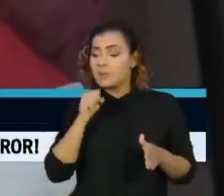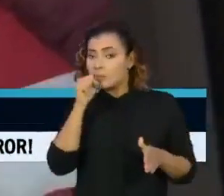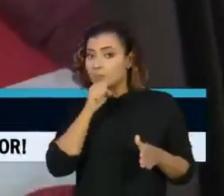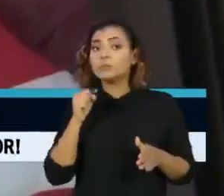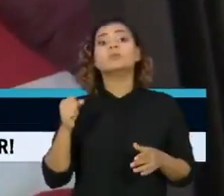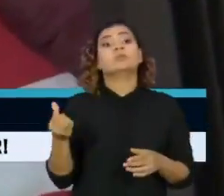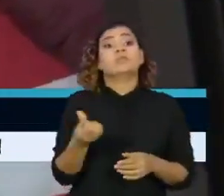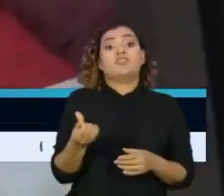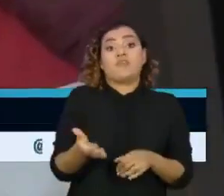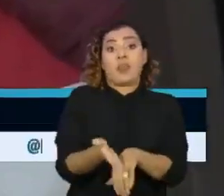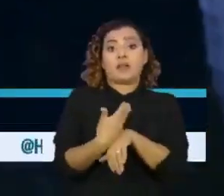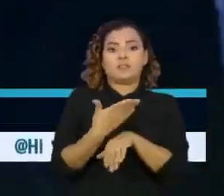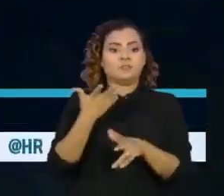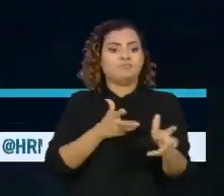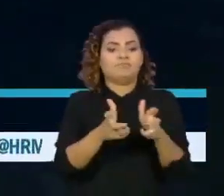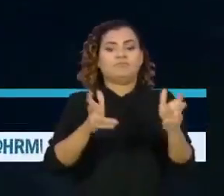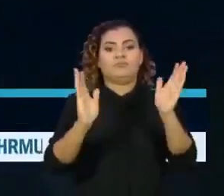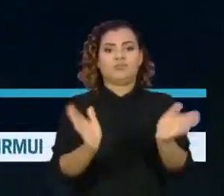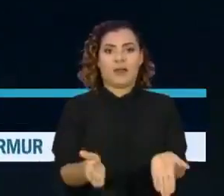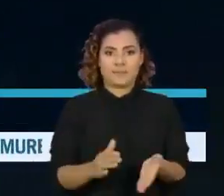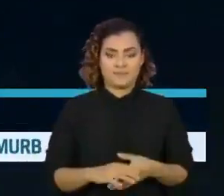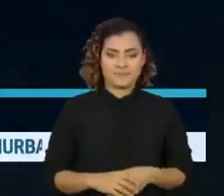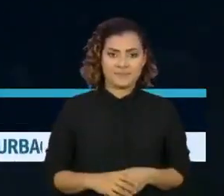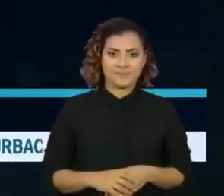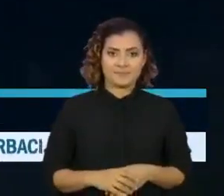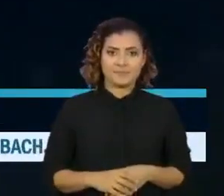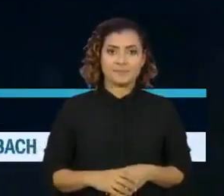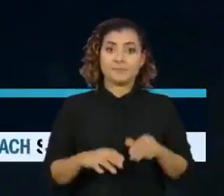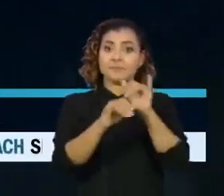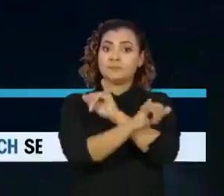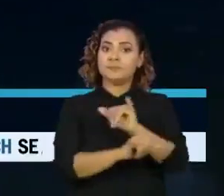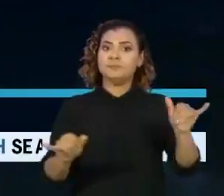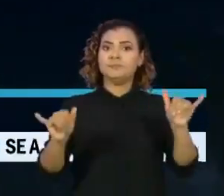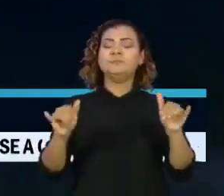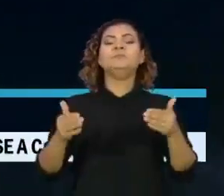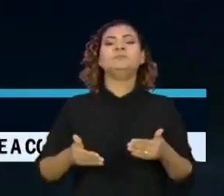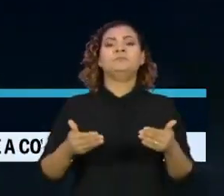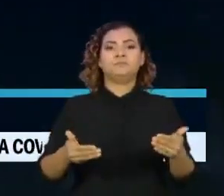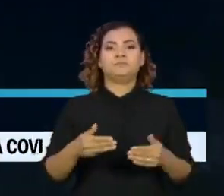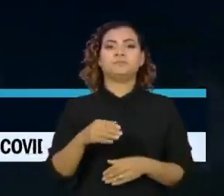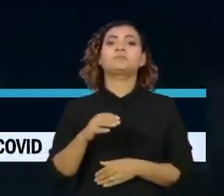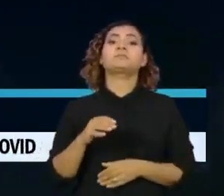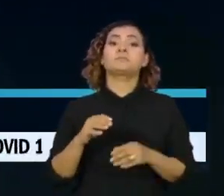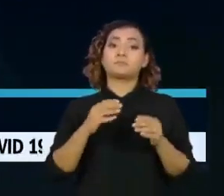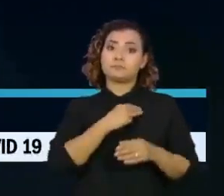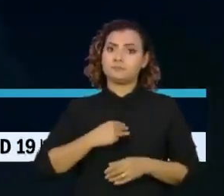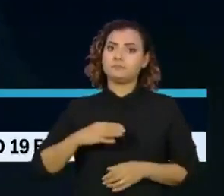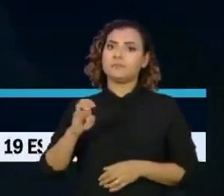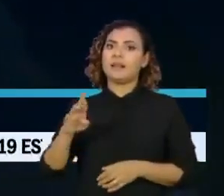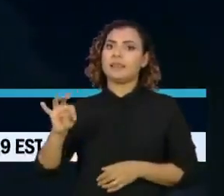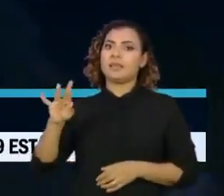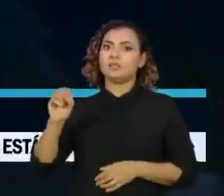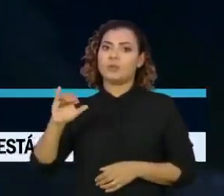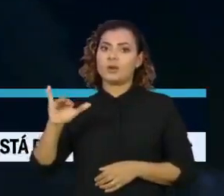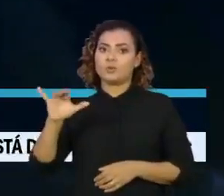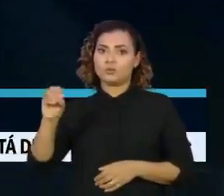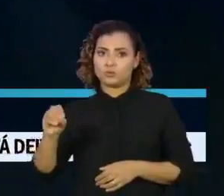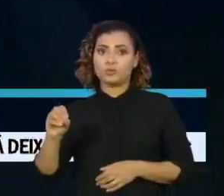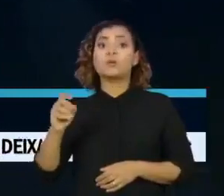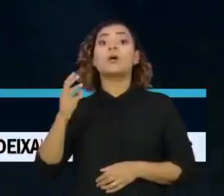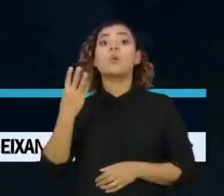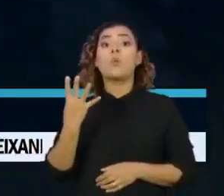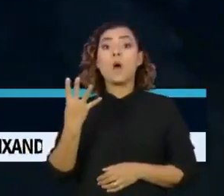para a próxima sexta-feira. Sobre o anúncio feito pelo ministro Ernesto Araújo, a Fiocruz confirmou que vai receber